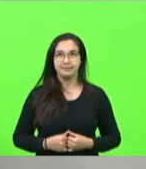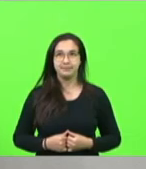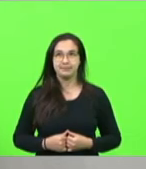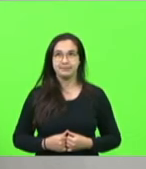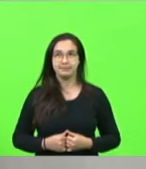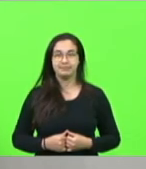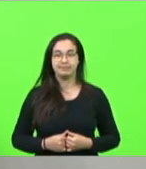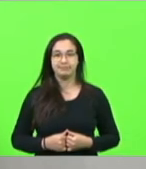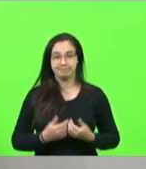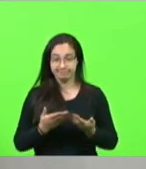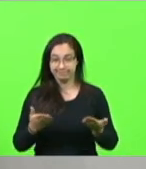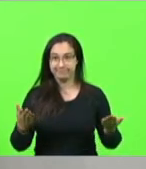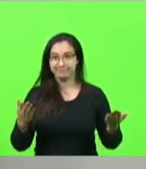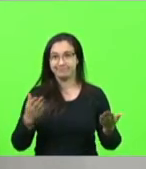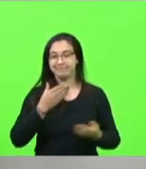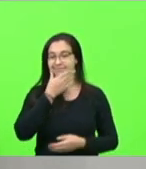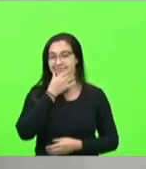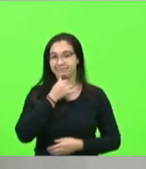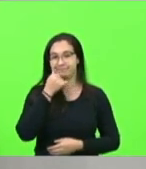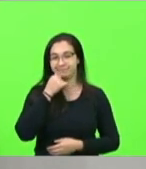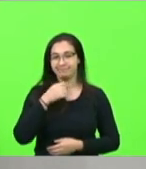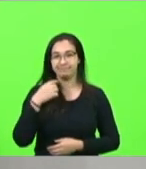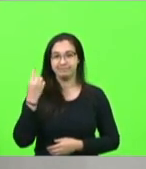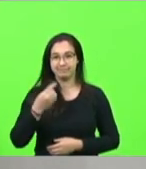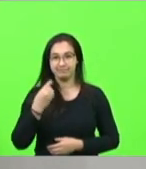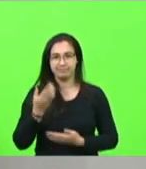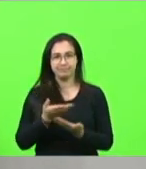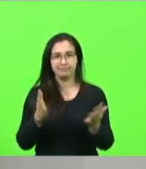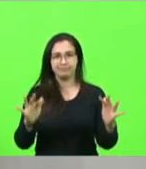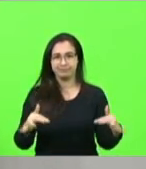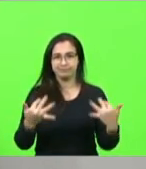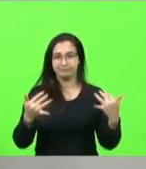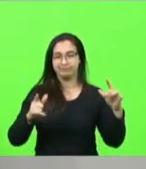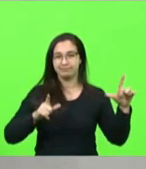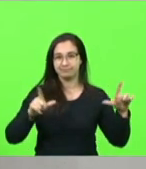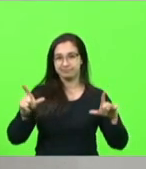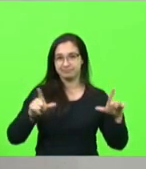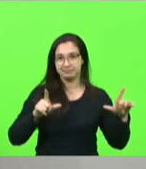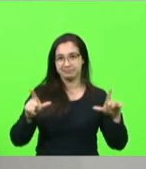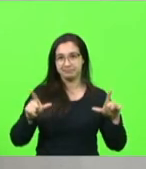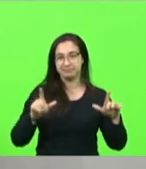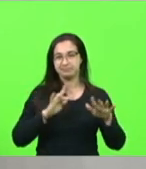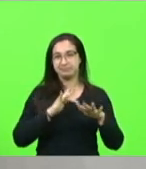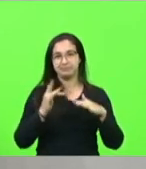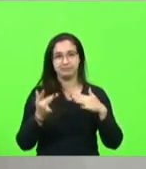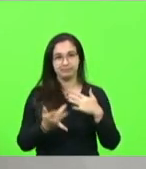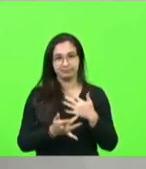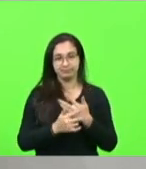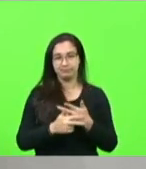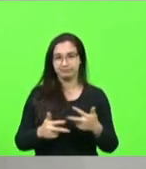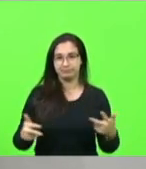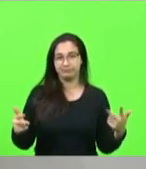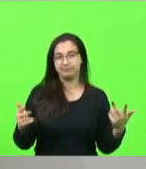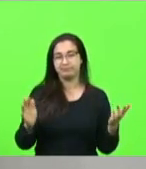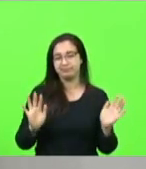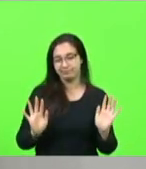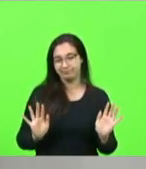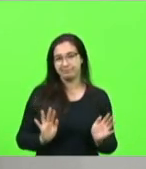deputados, senhoras deputadas, aqueles que também nos acompanham pelas redes, pela própria TV,